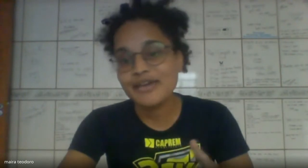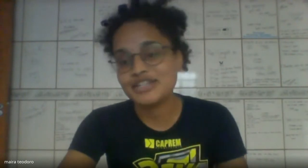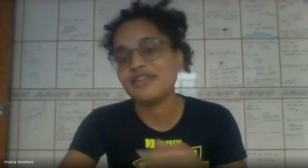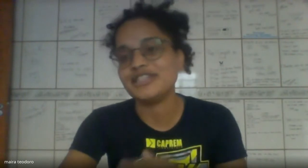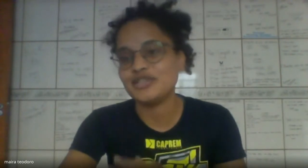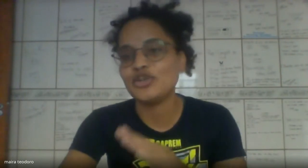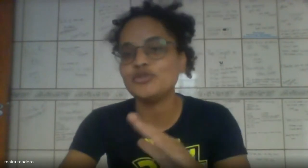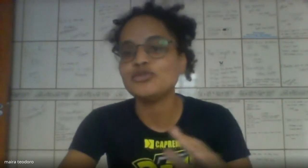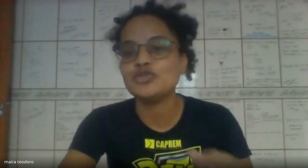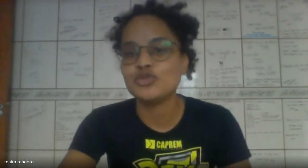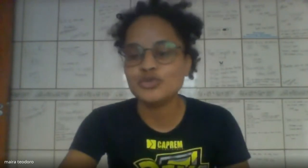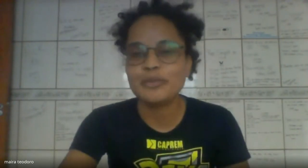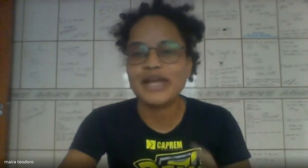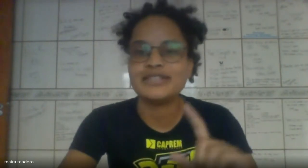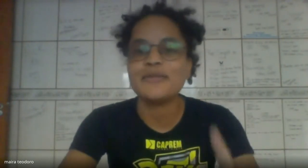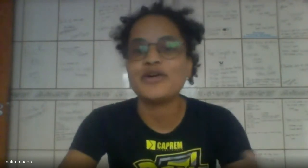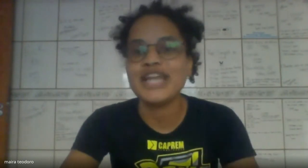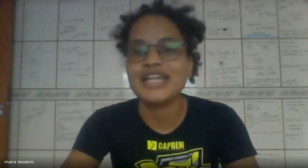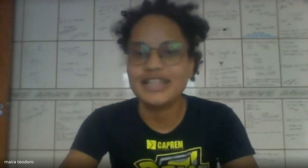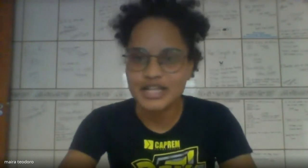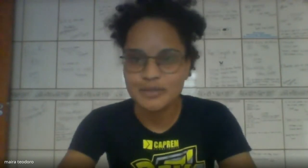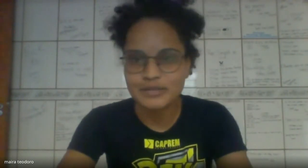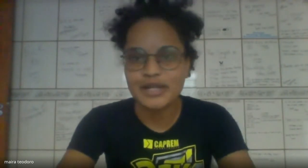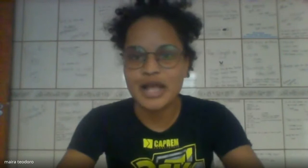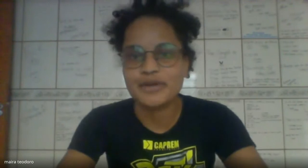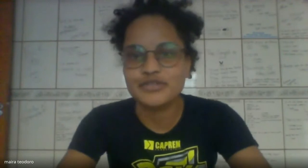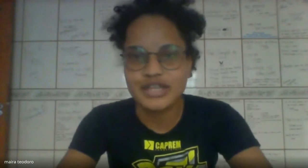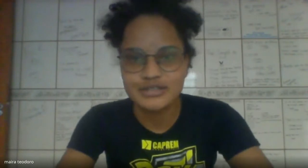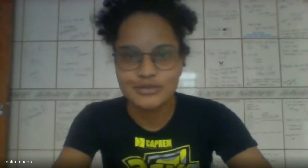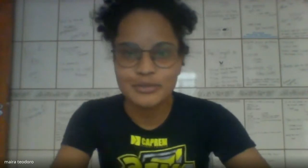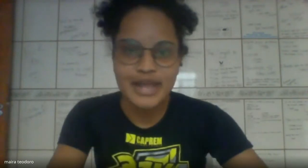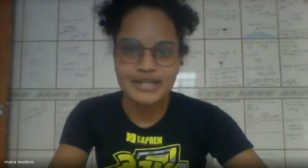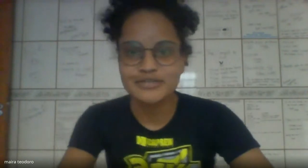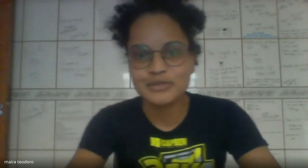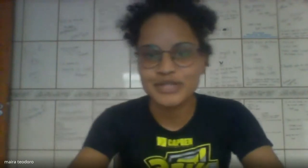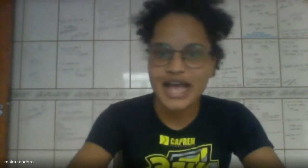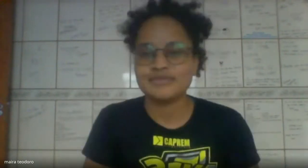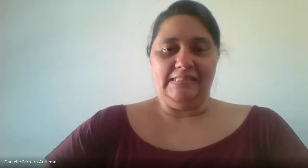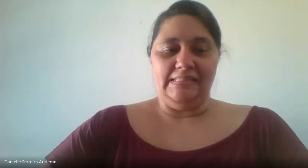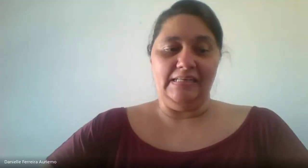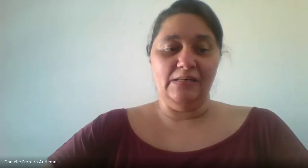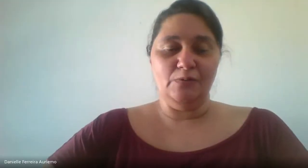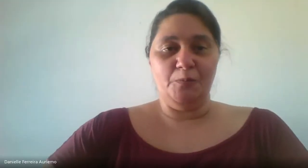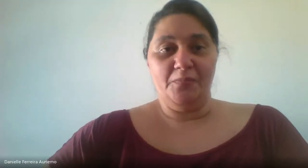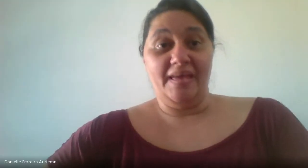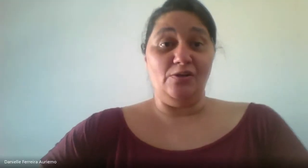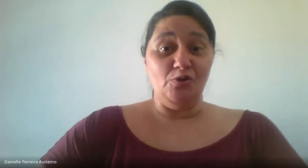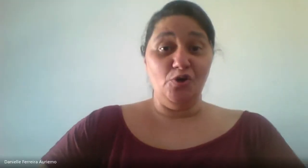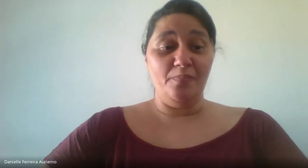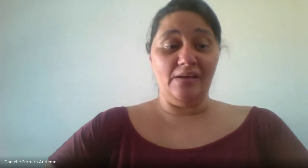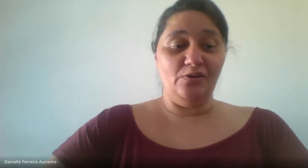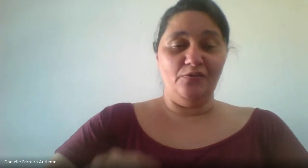Primeiro, a gente vai fazer todo mundo junto para ser uma rodada teste para explicar para vocês. Tudo bem? Vamos lá? Então, o